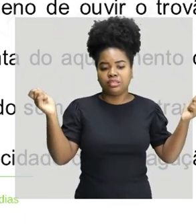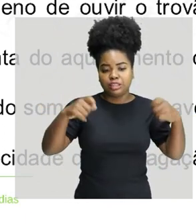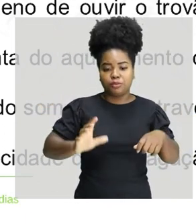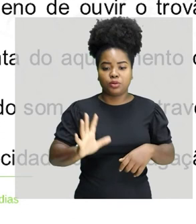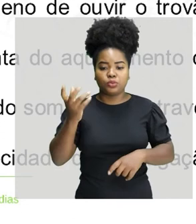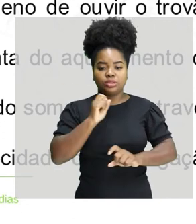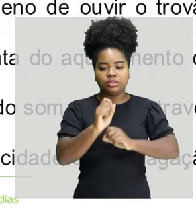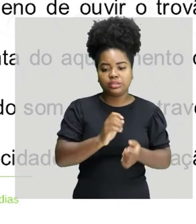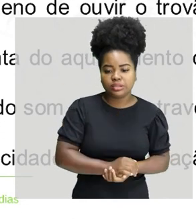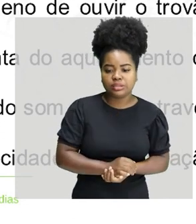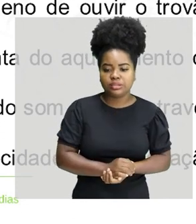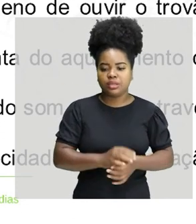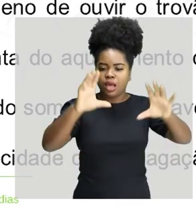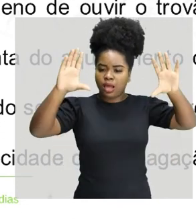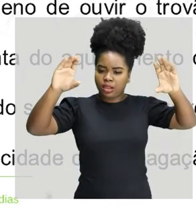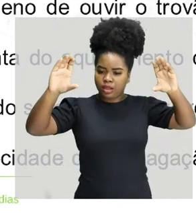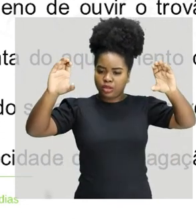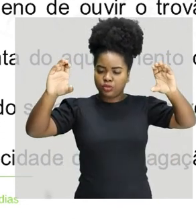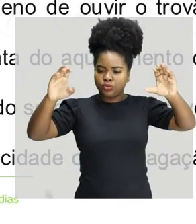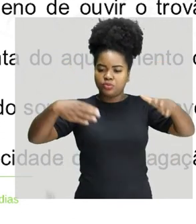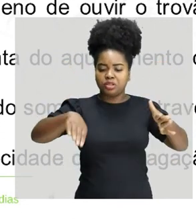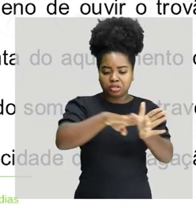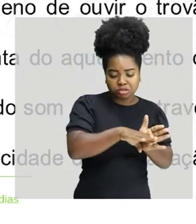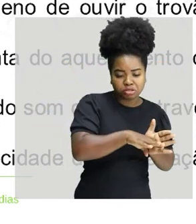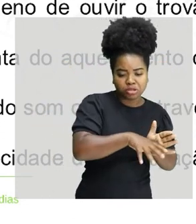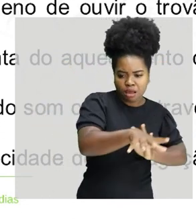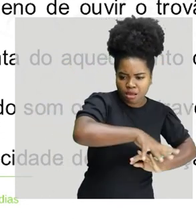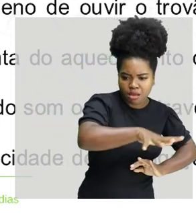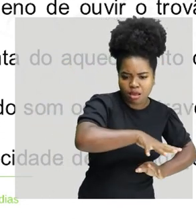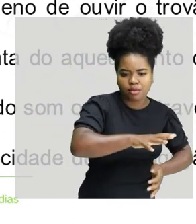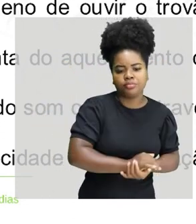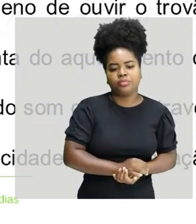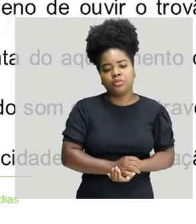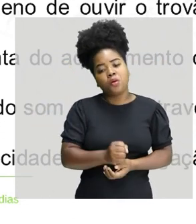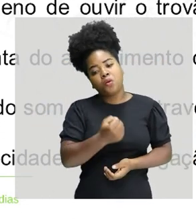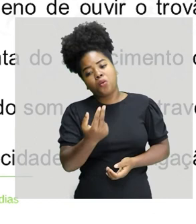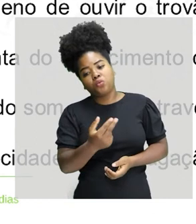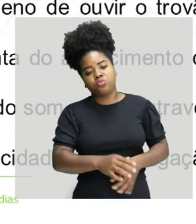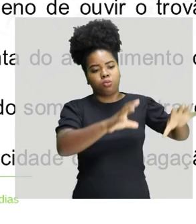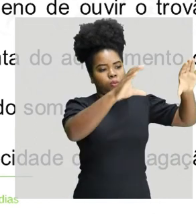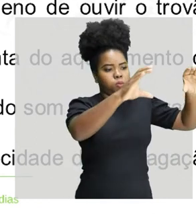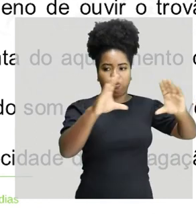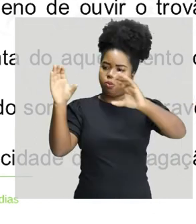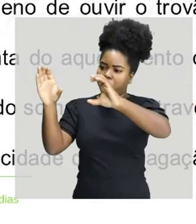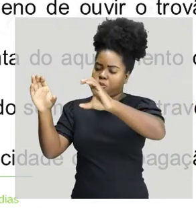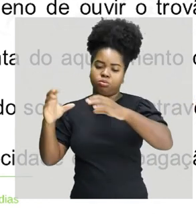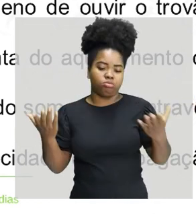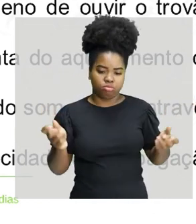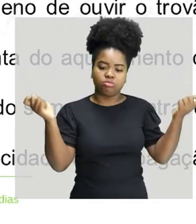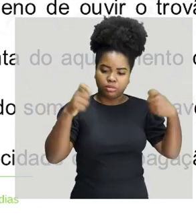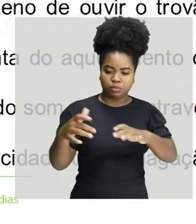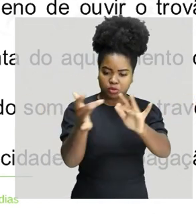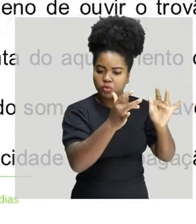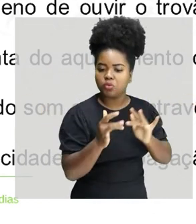descendente, do solo para as nuvens, né? Que é descarga ascendente ou entre uma nuvem e outra. Normalmente,